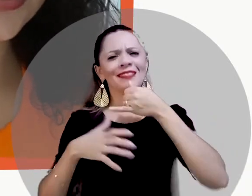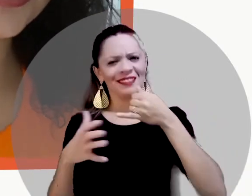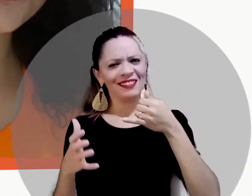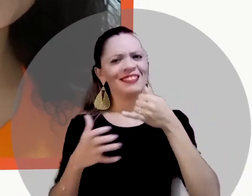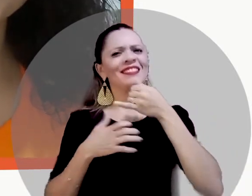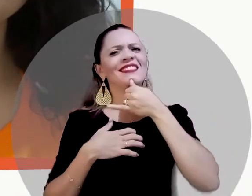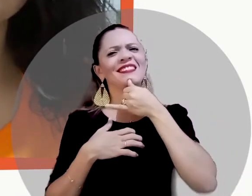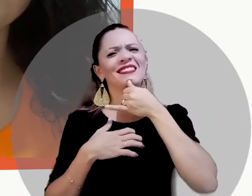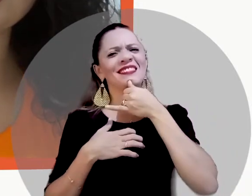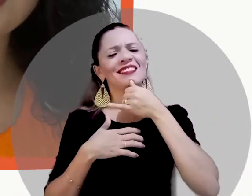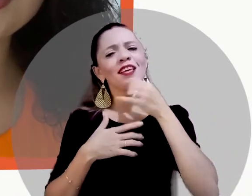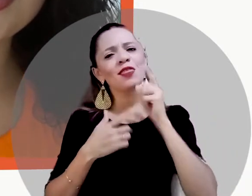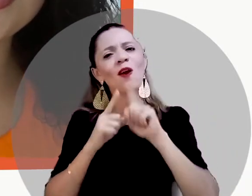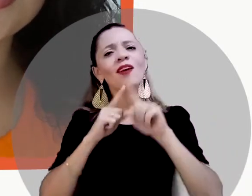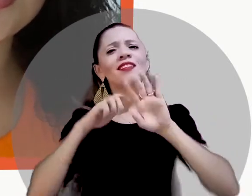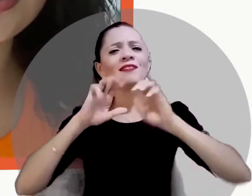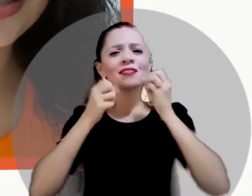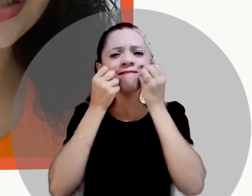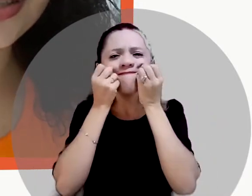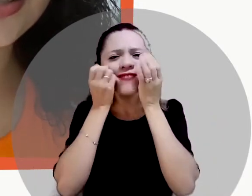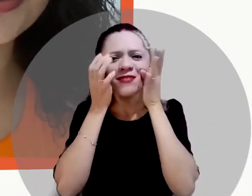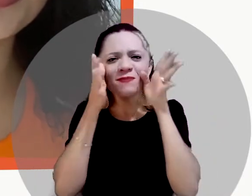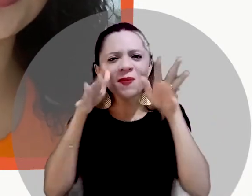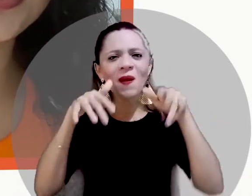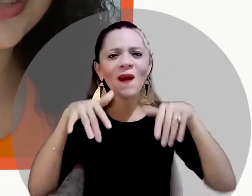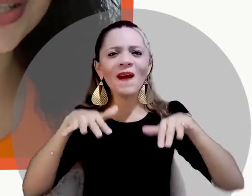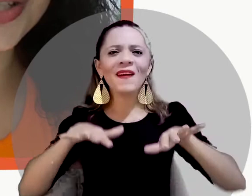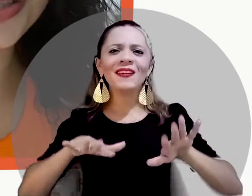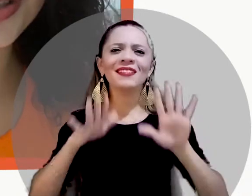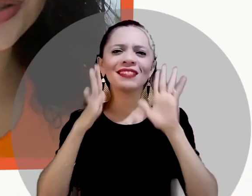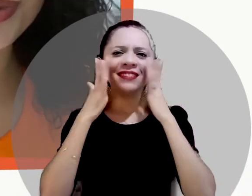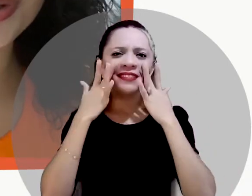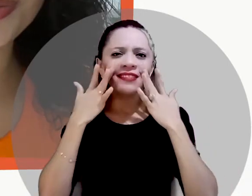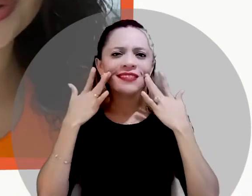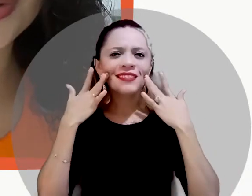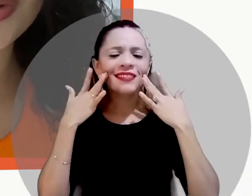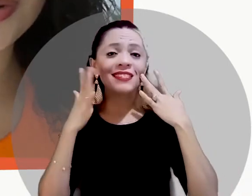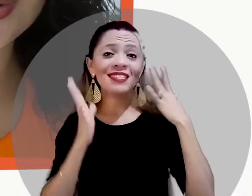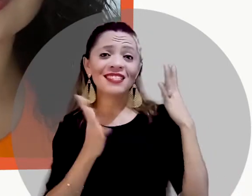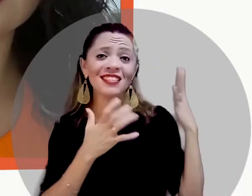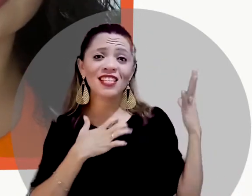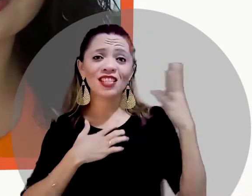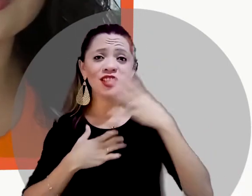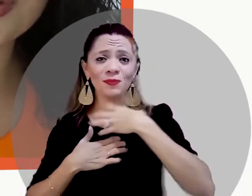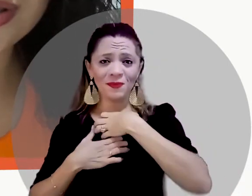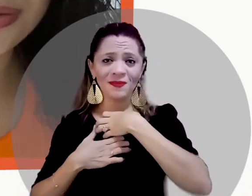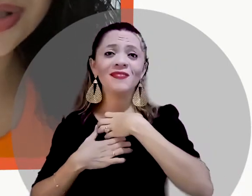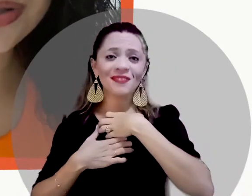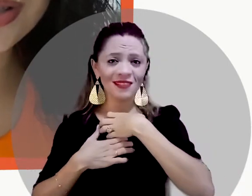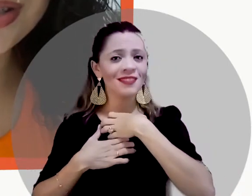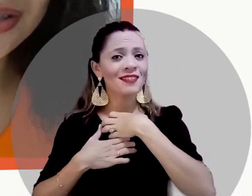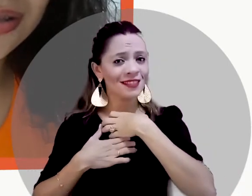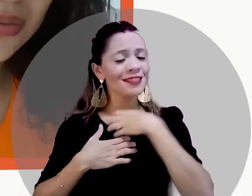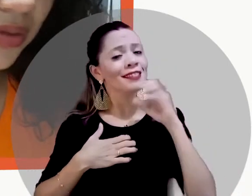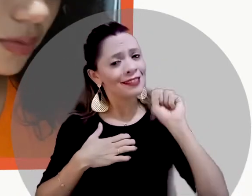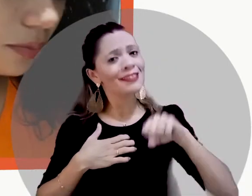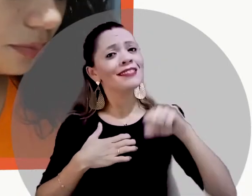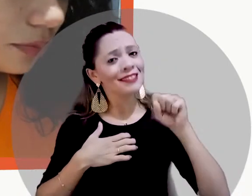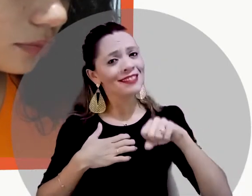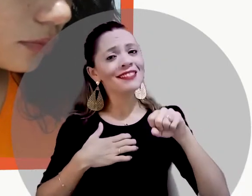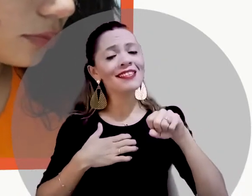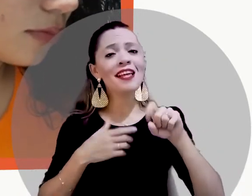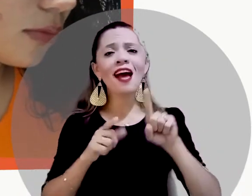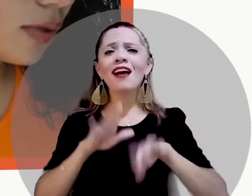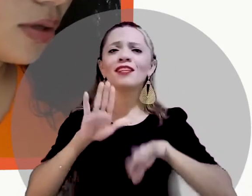tristeza. E é nesses dias de tristeza que a gente transborda pelos olhos os sentimentos que sentimos.